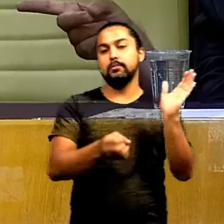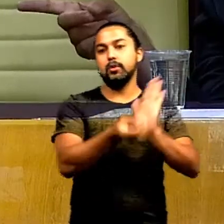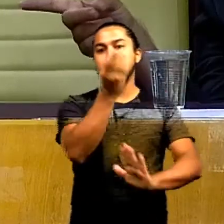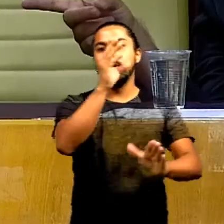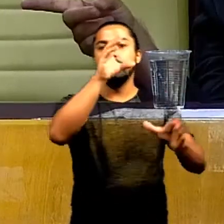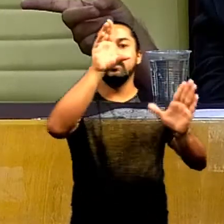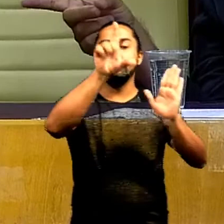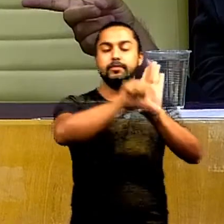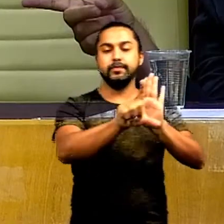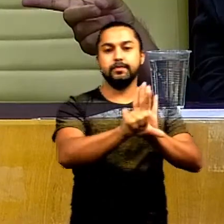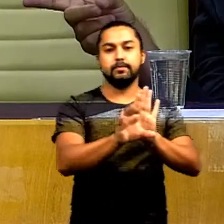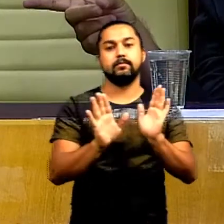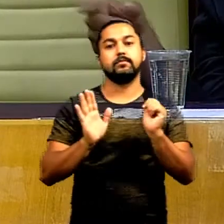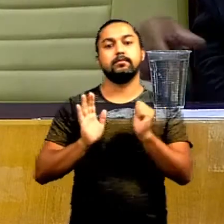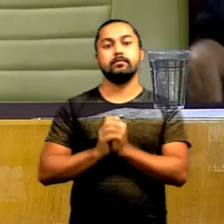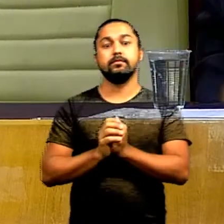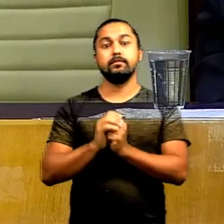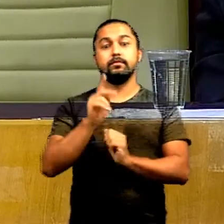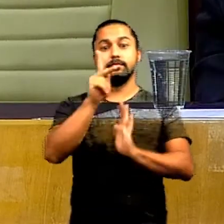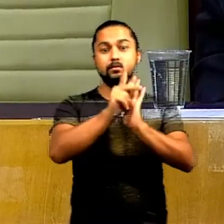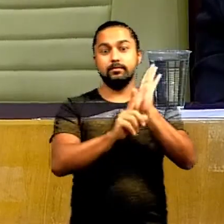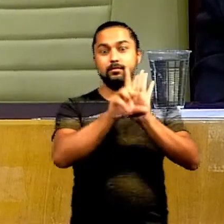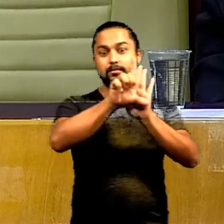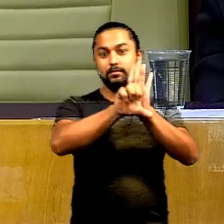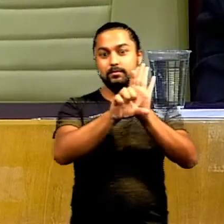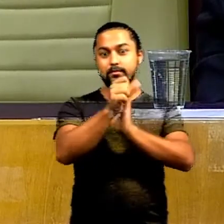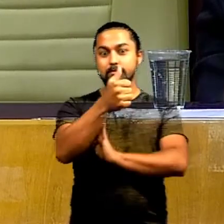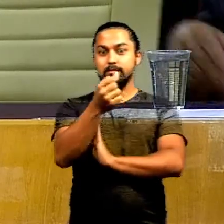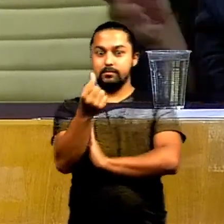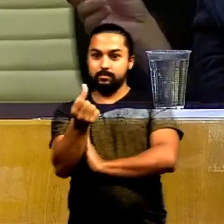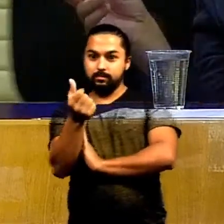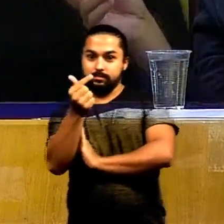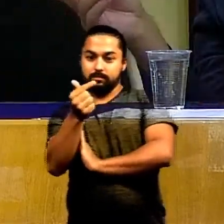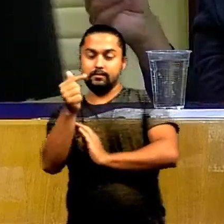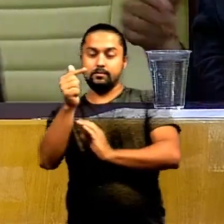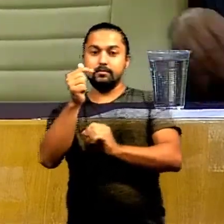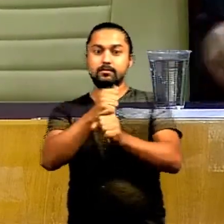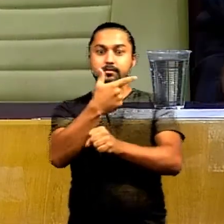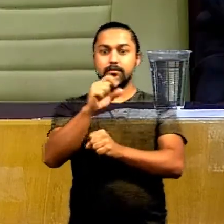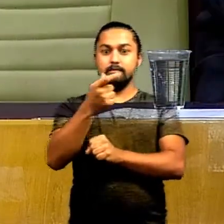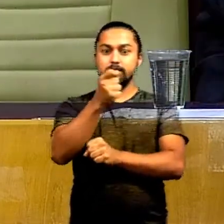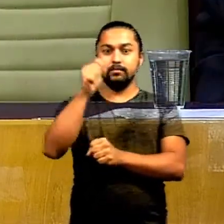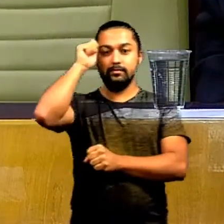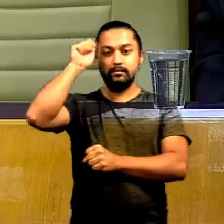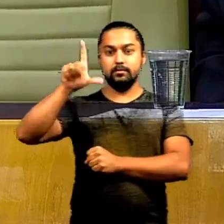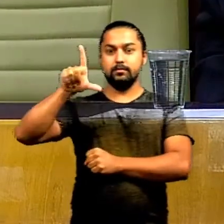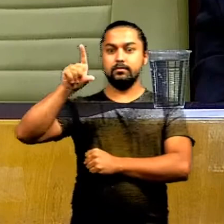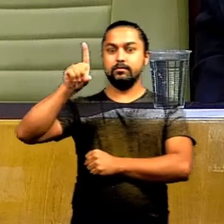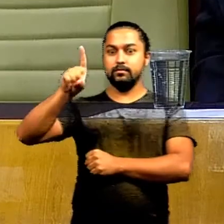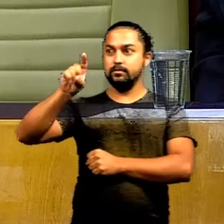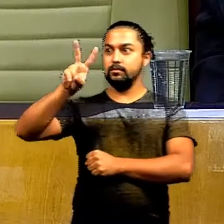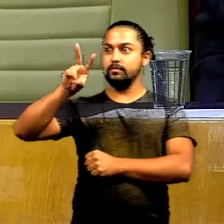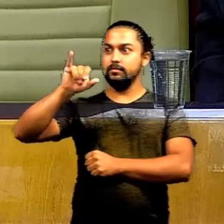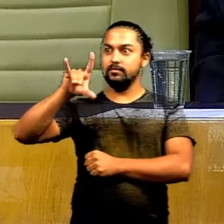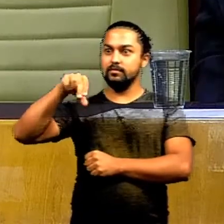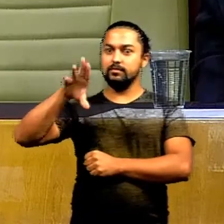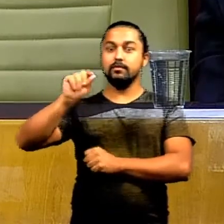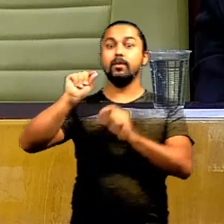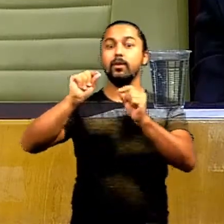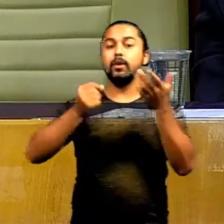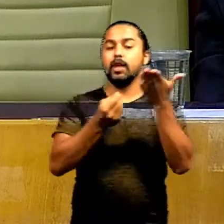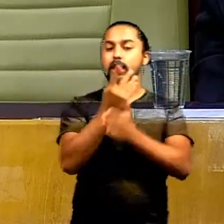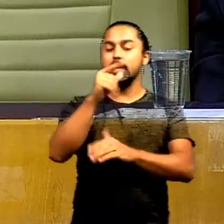Controle e Confecção do Autógrafo de Lei. O projeto de lei nº 167 de 2020, de autoria do vereador Divino Rodrigues, institui